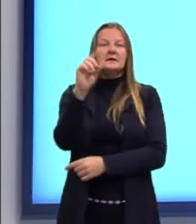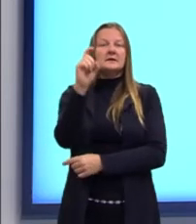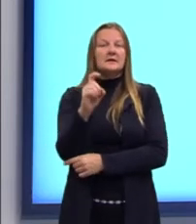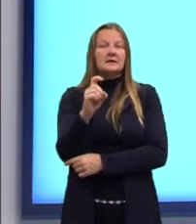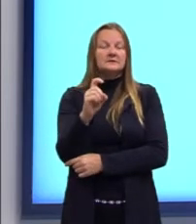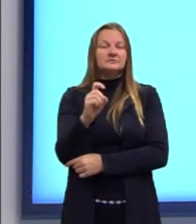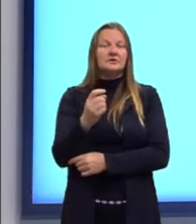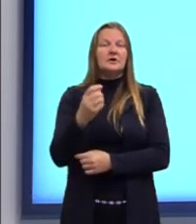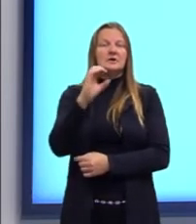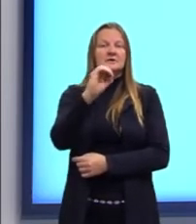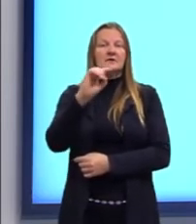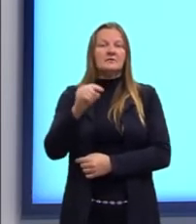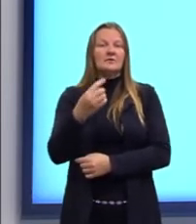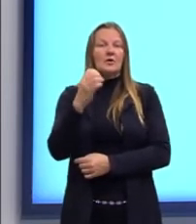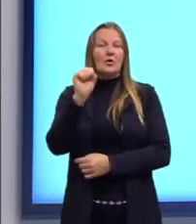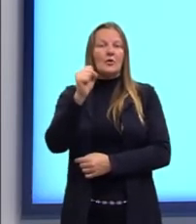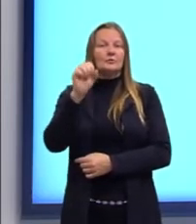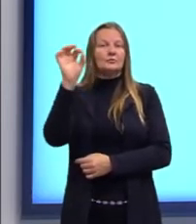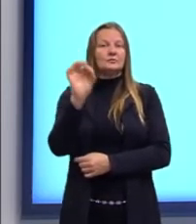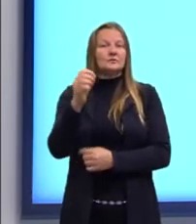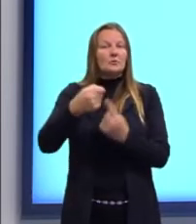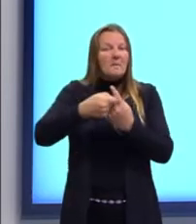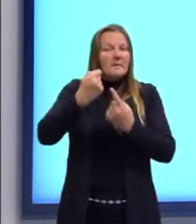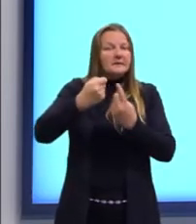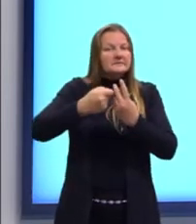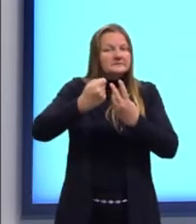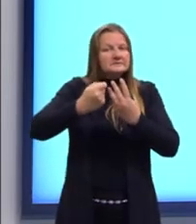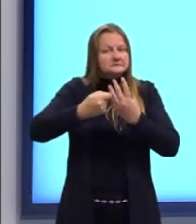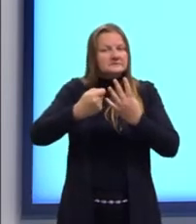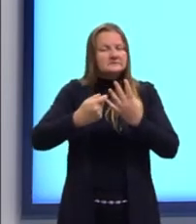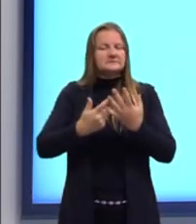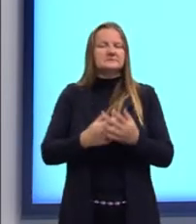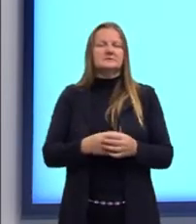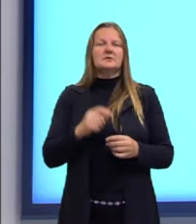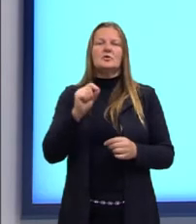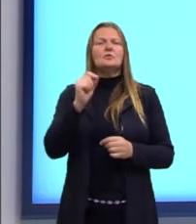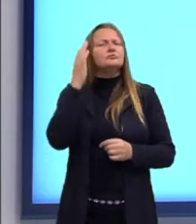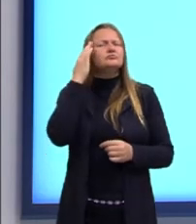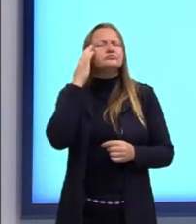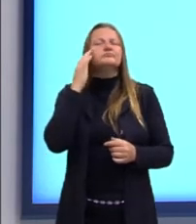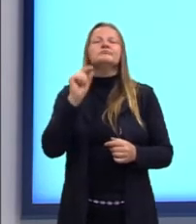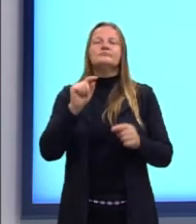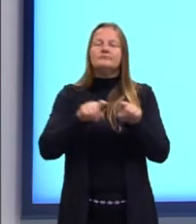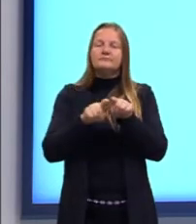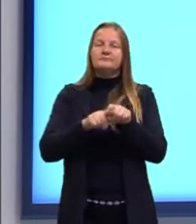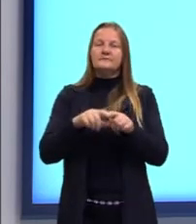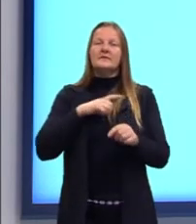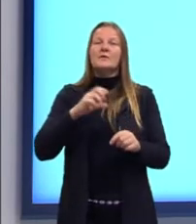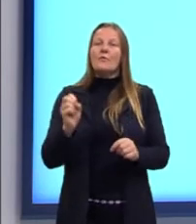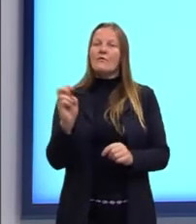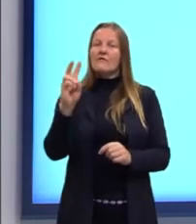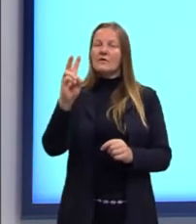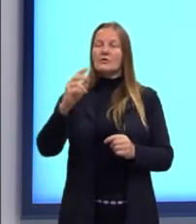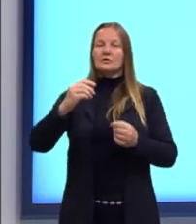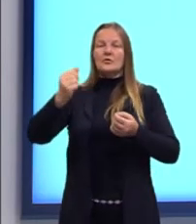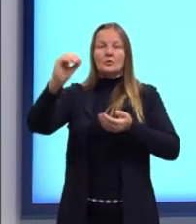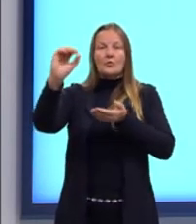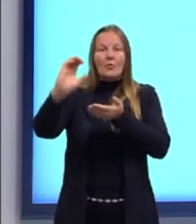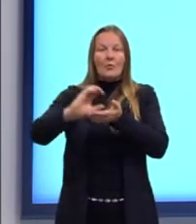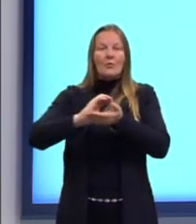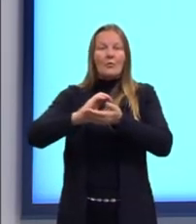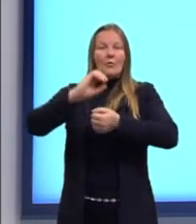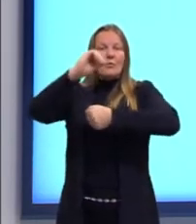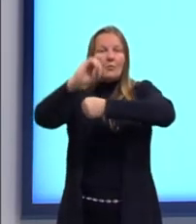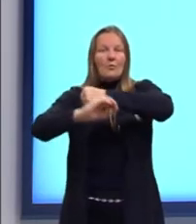rendimento, ela é de 0,8% ao mês. O que nós sabemos também? O valor aplicado, o